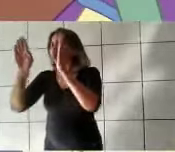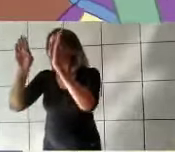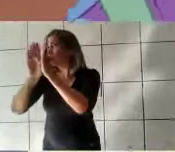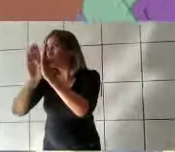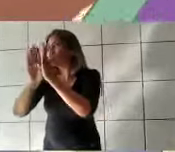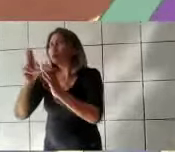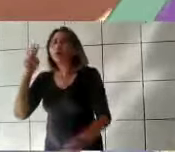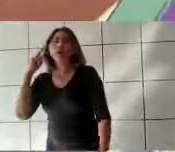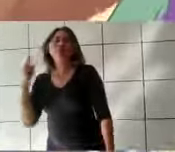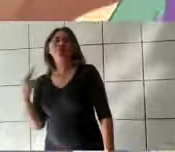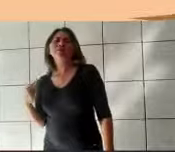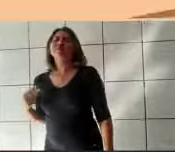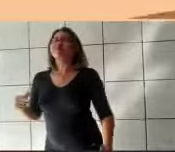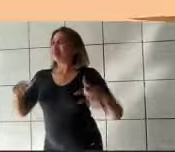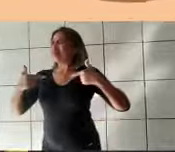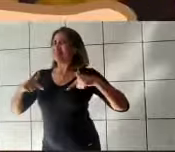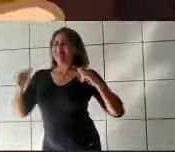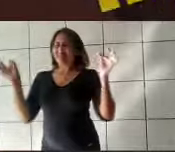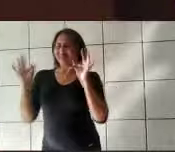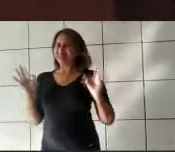ficou muito feliz quando viu a chave.